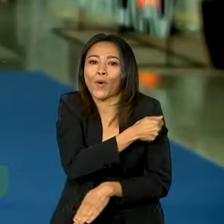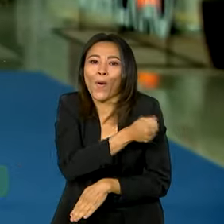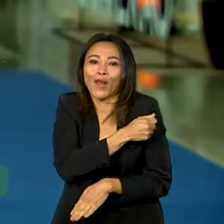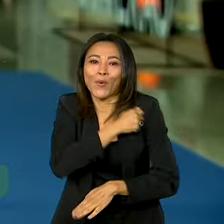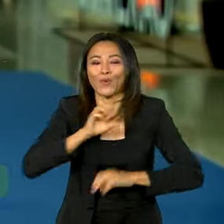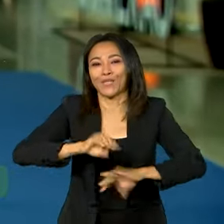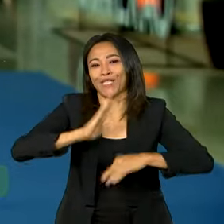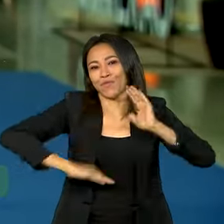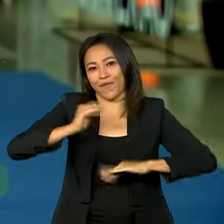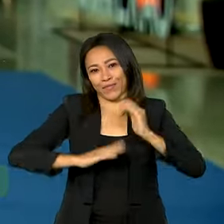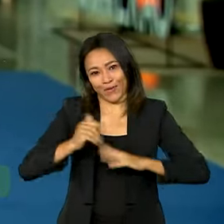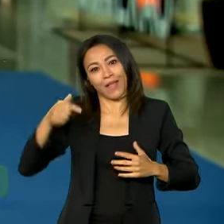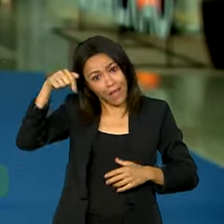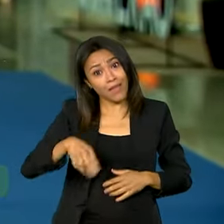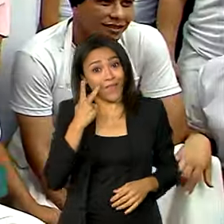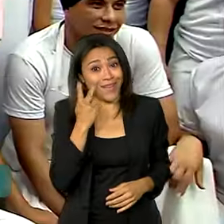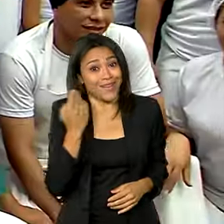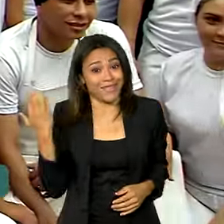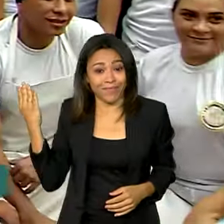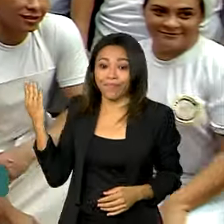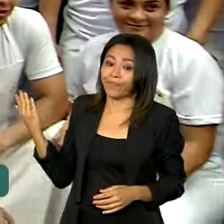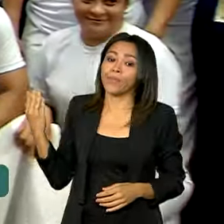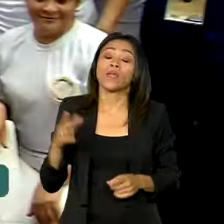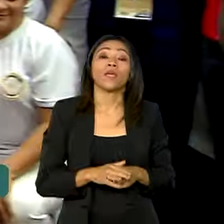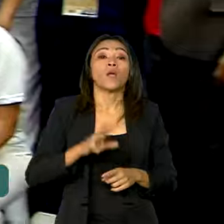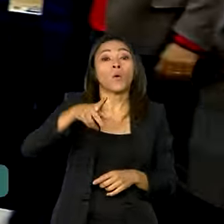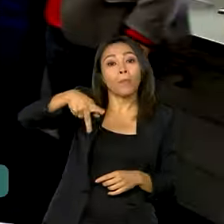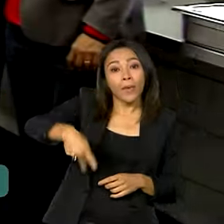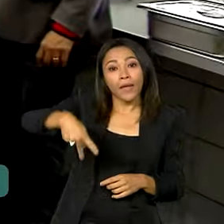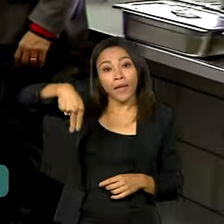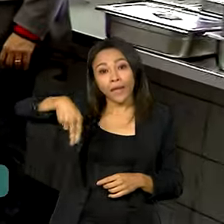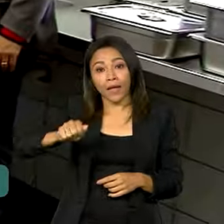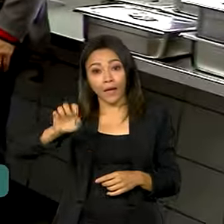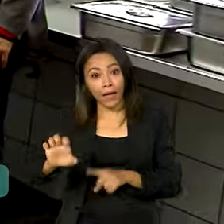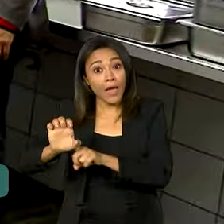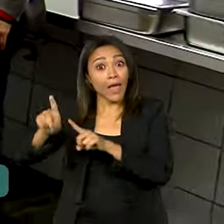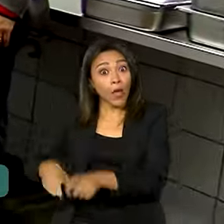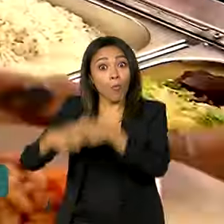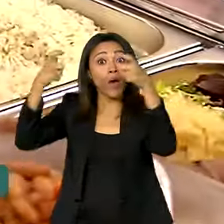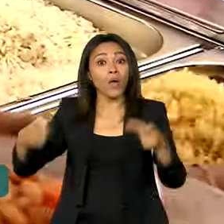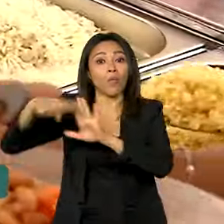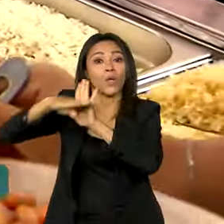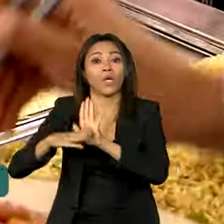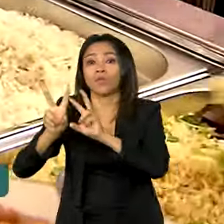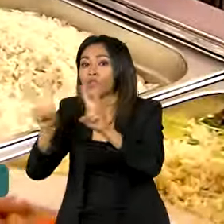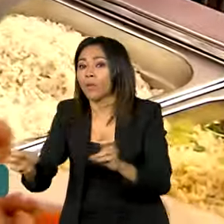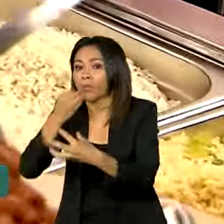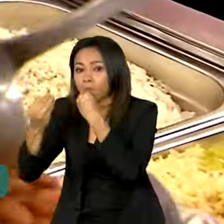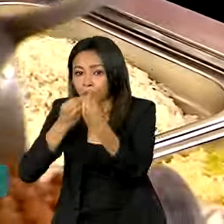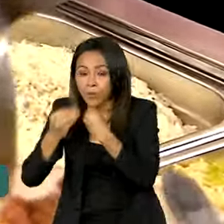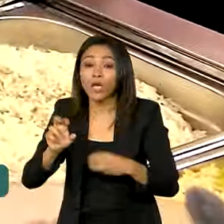Profissional Jaime Alencar, aqui em Fortaleza. O PNAE é um dos maiores programas de alimentação escolar do mundo. São mais de